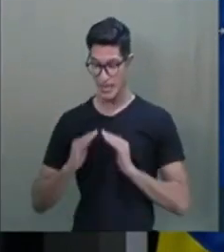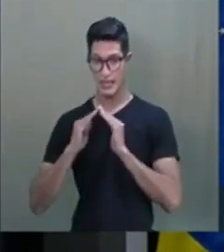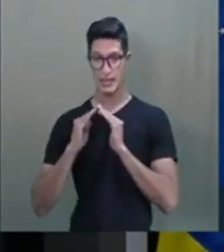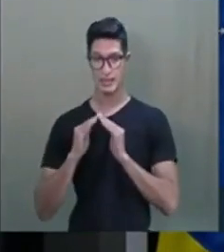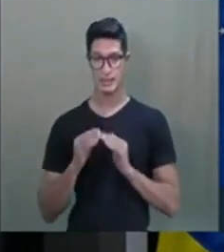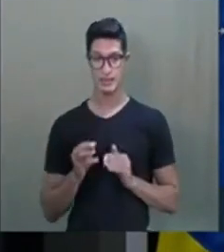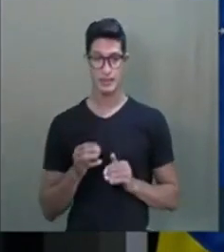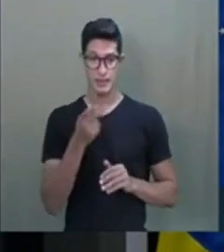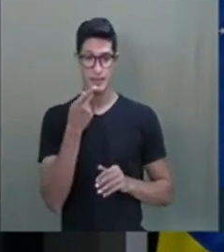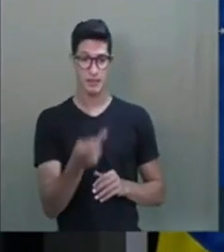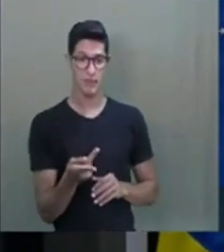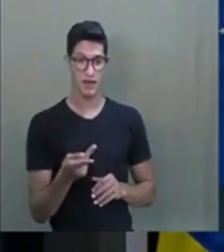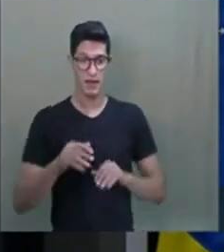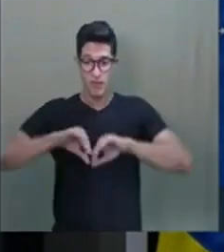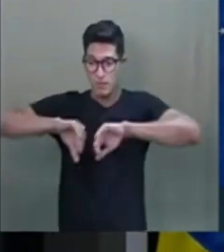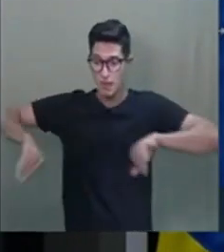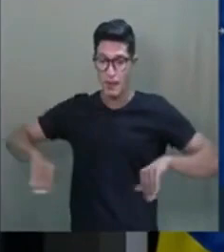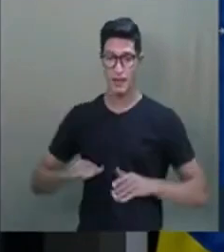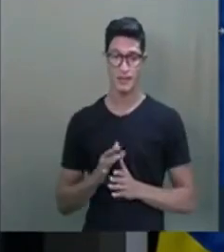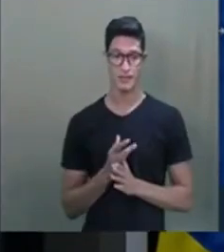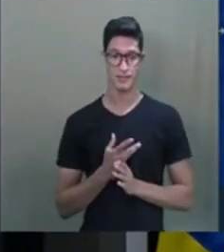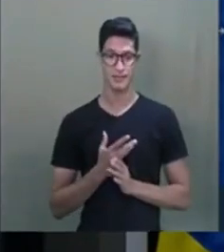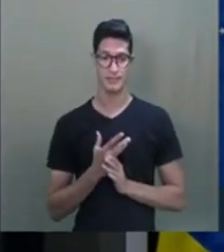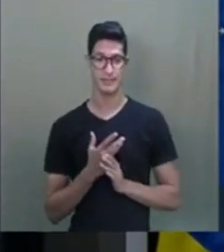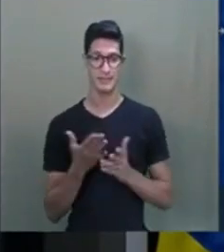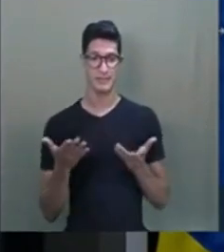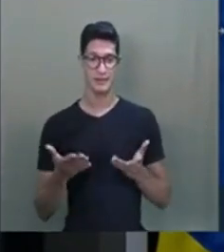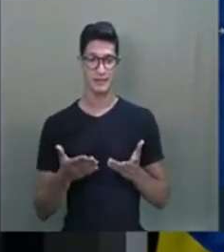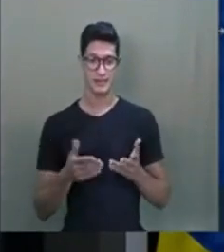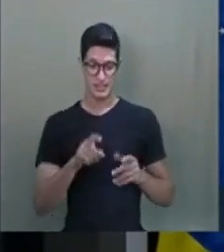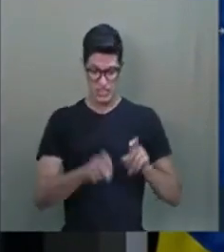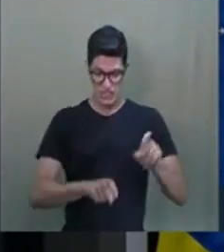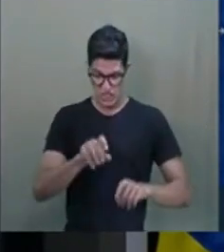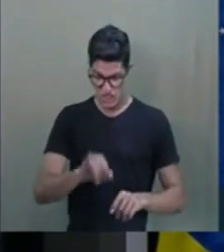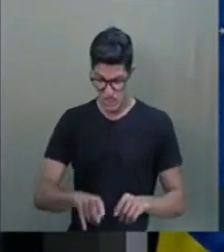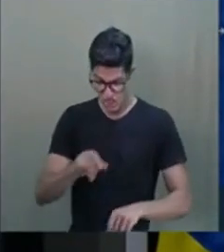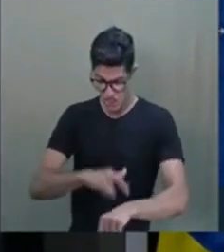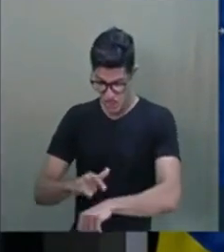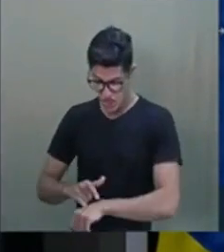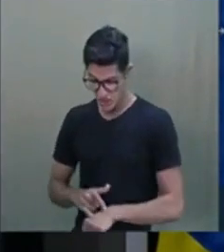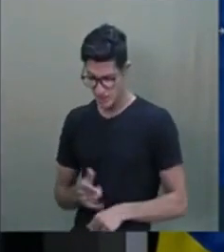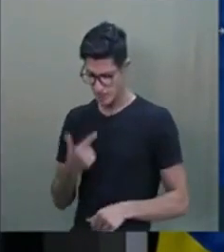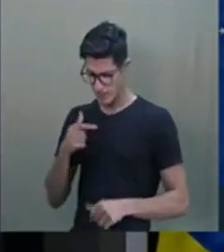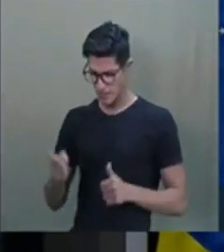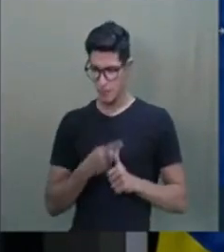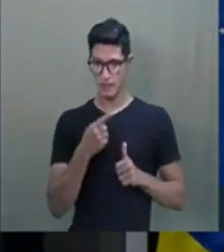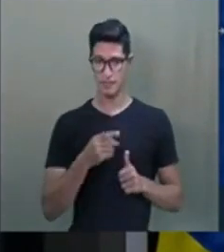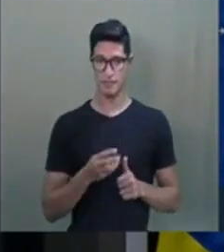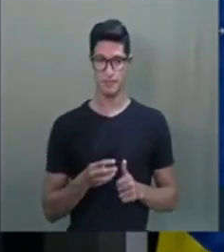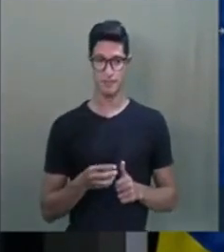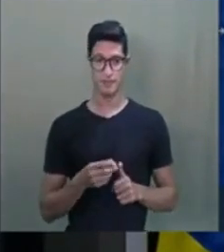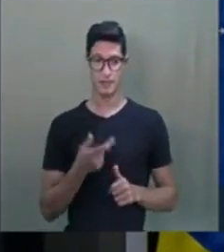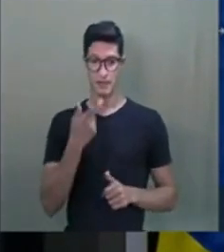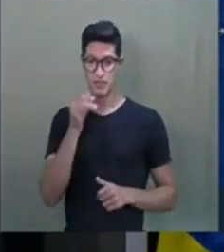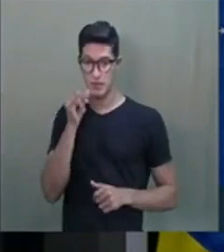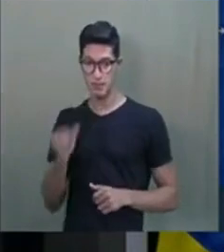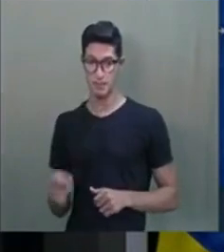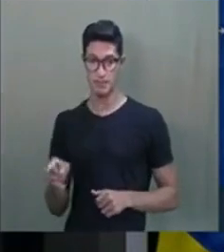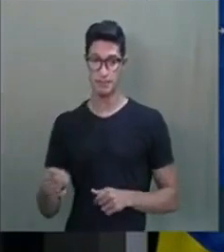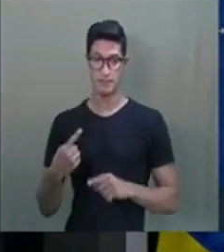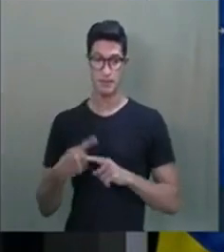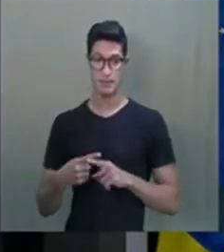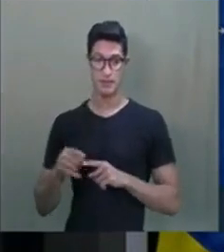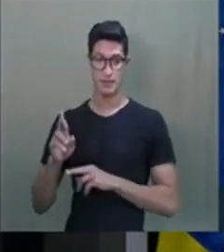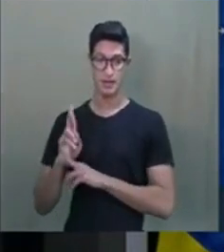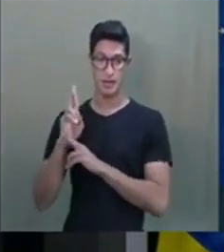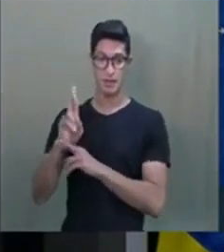Eu falei, se eu falar isso, eu vou me separar agora. O cachorro fazendo xixi em tudo e eu vou falar que eu... Ele falou, não, você fala isso para ele, porque ele